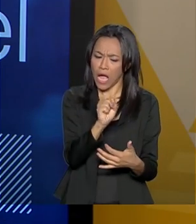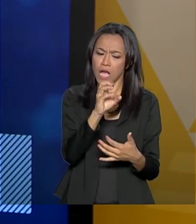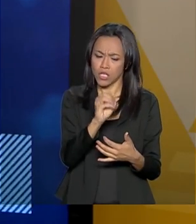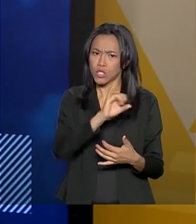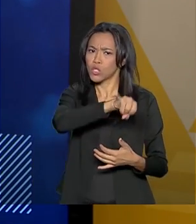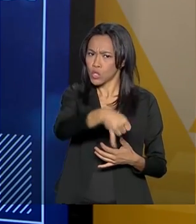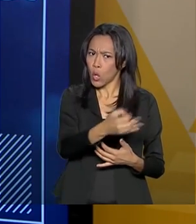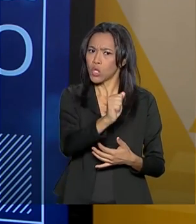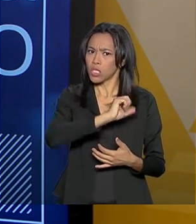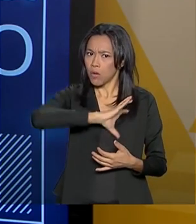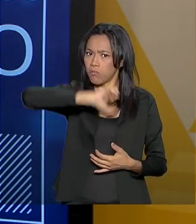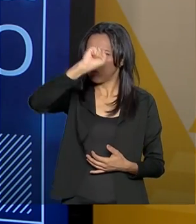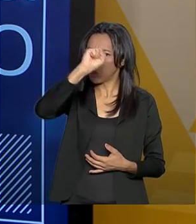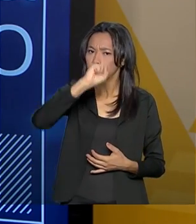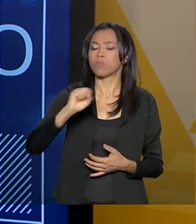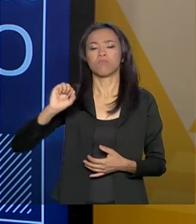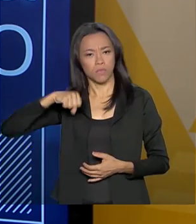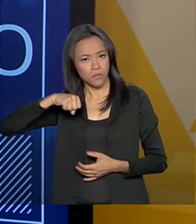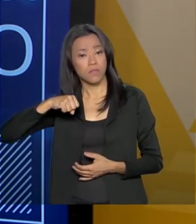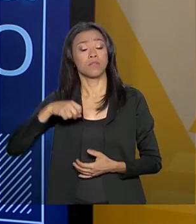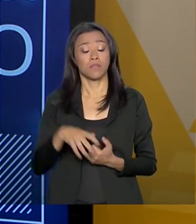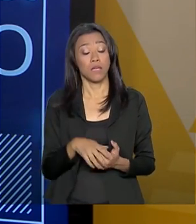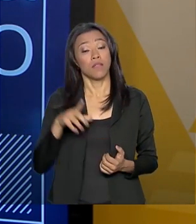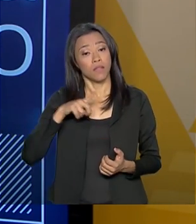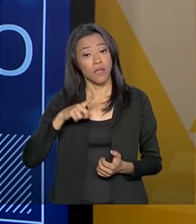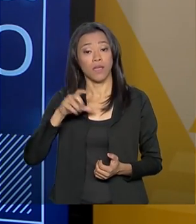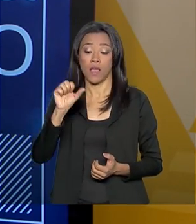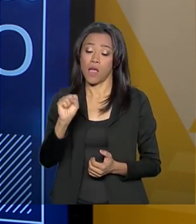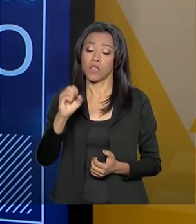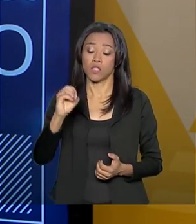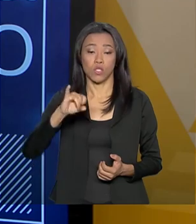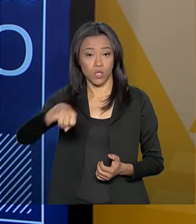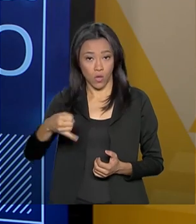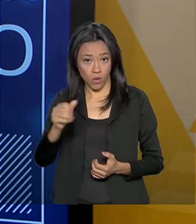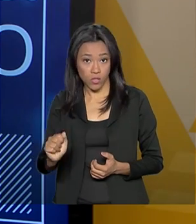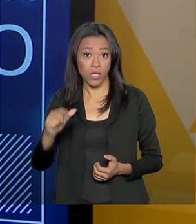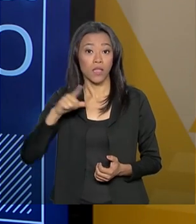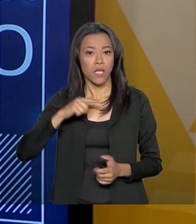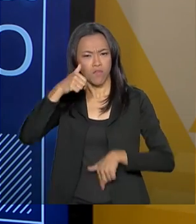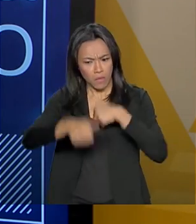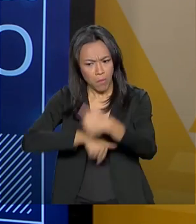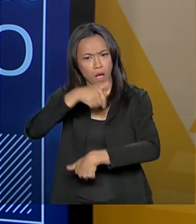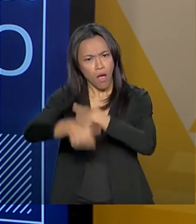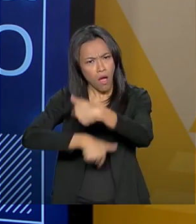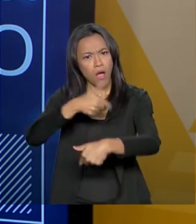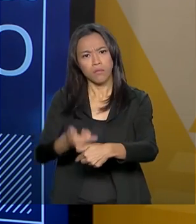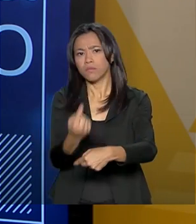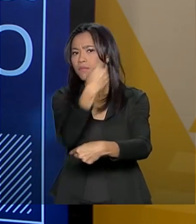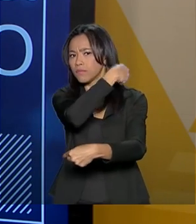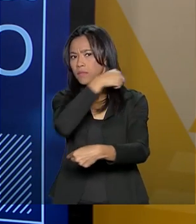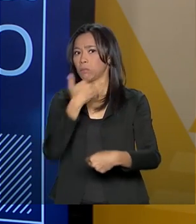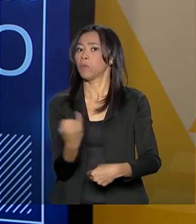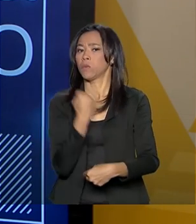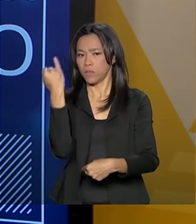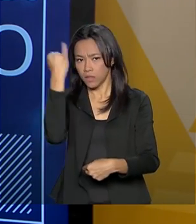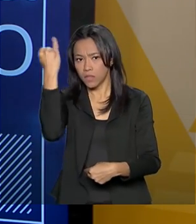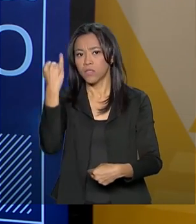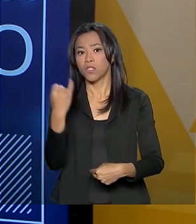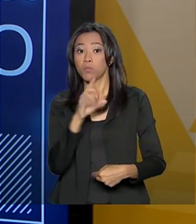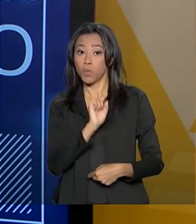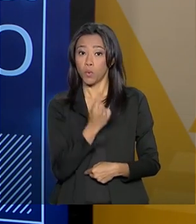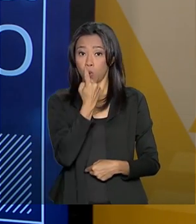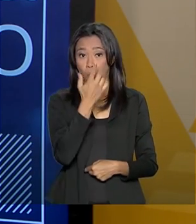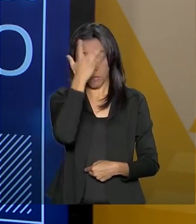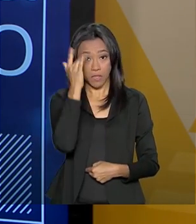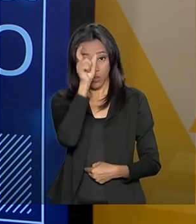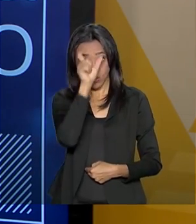de soja, além dos aspectos de solos, houve um trabalho muitíssimo importante desenvolvido por uma pesquisadora